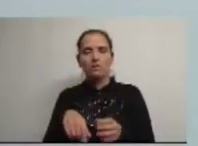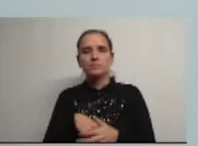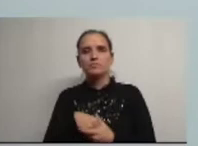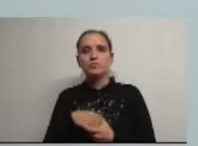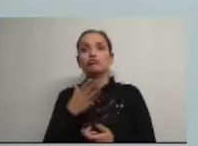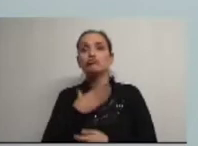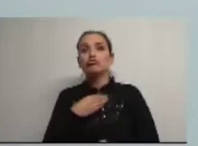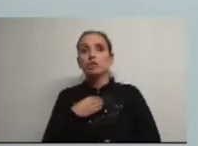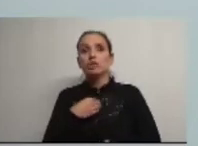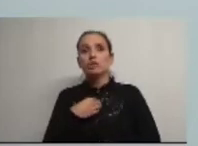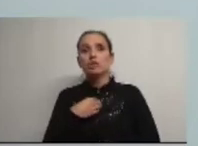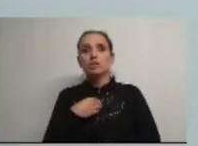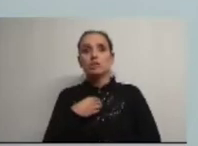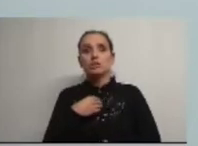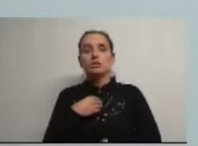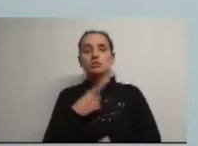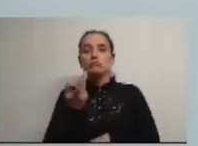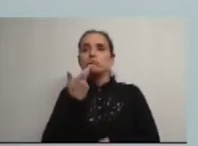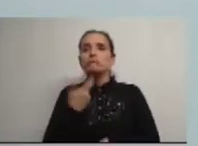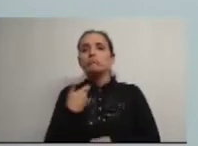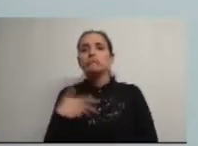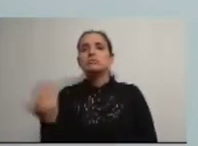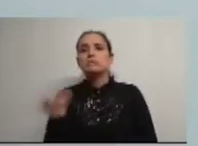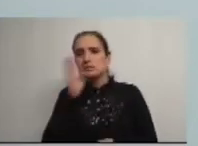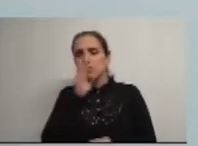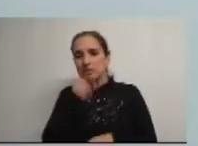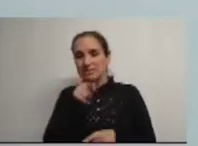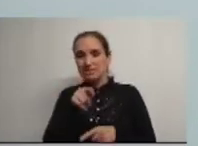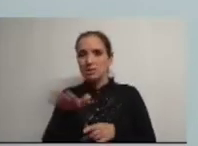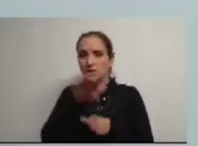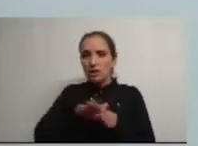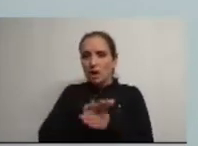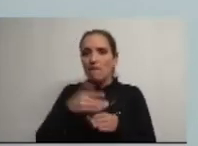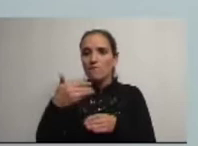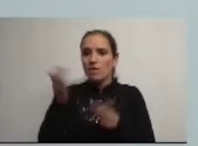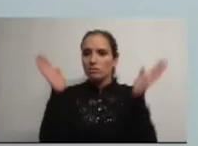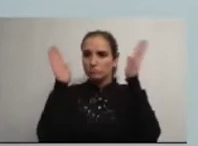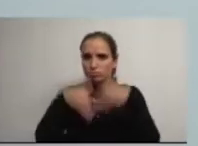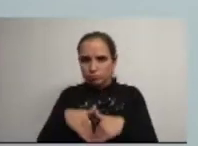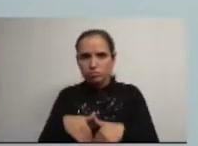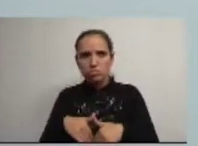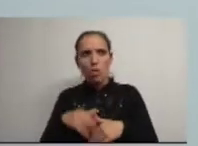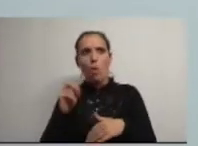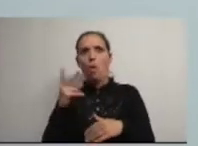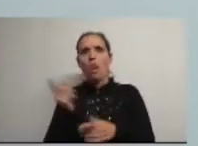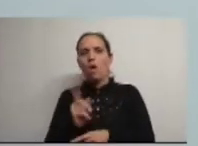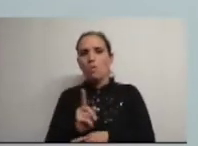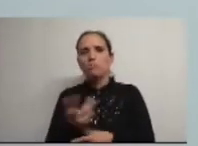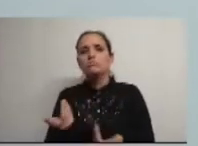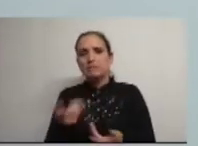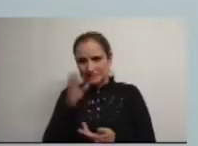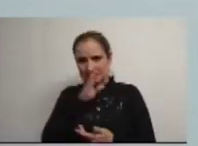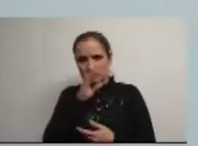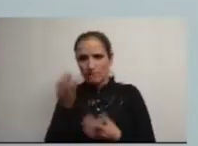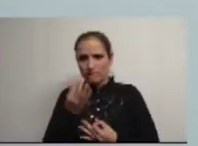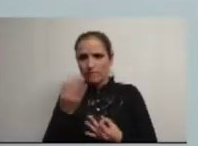gostaria que nos respondesse se as instalações atuais vão ser demolidas ou não e caso